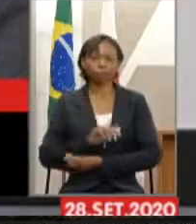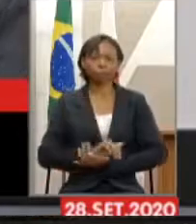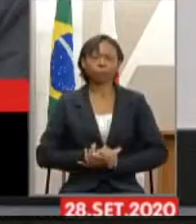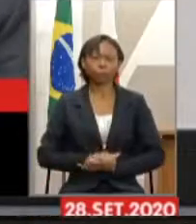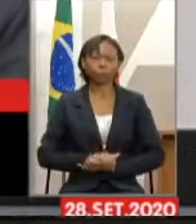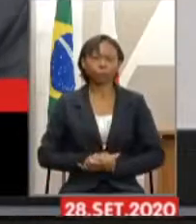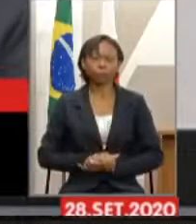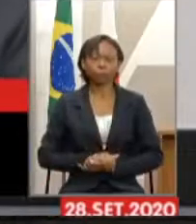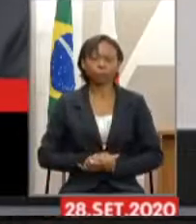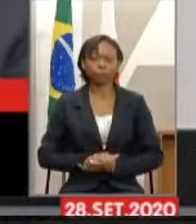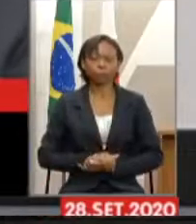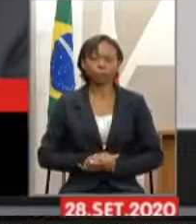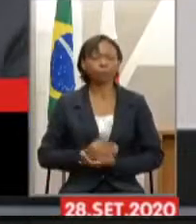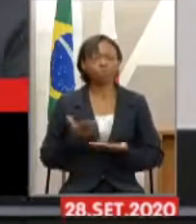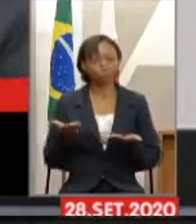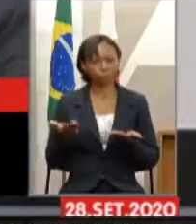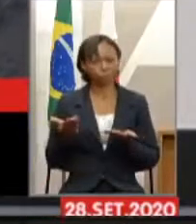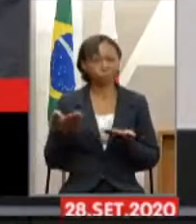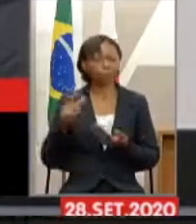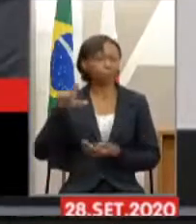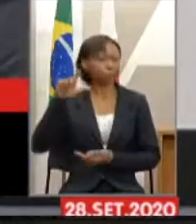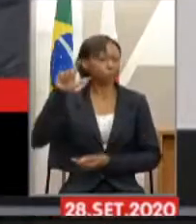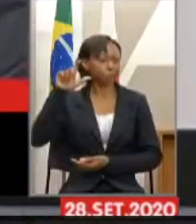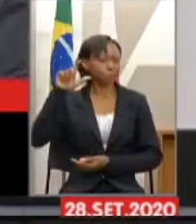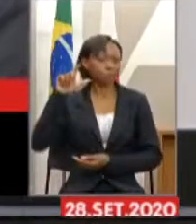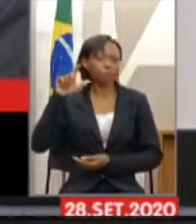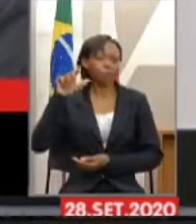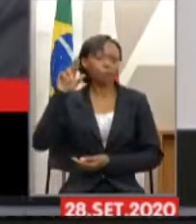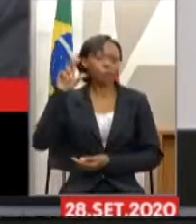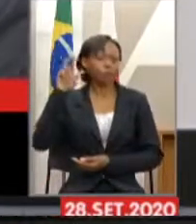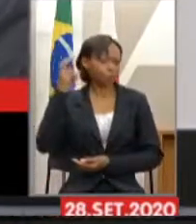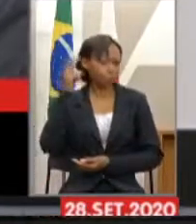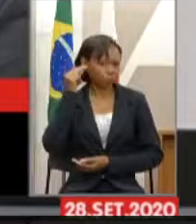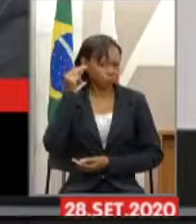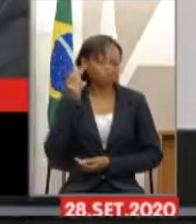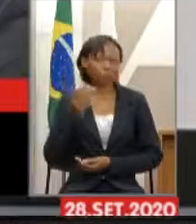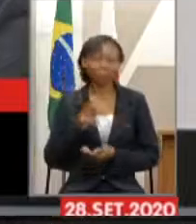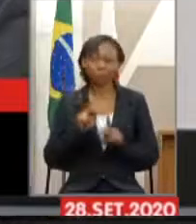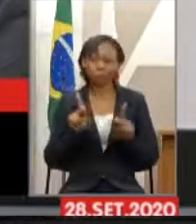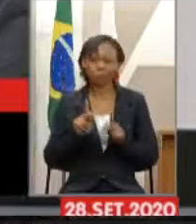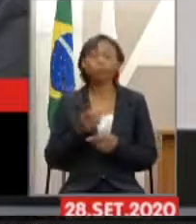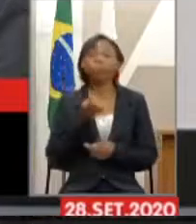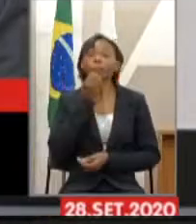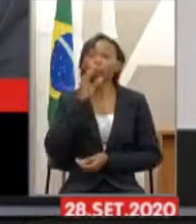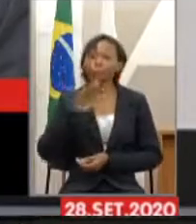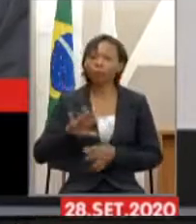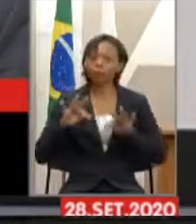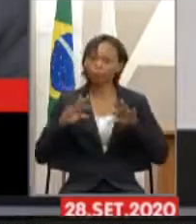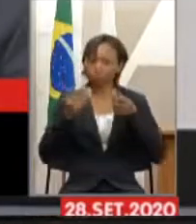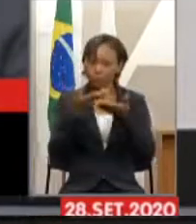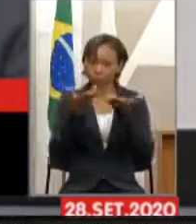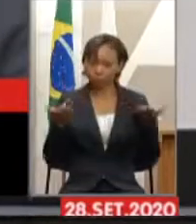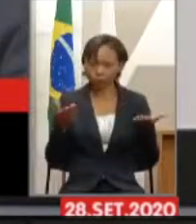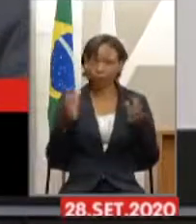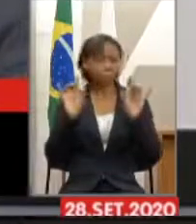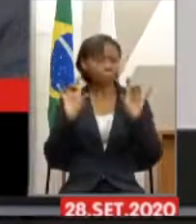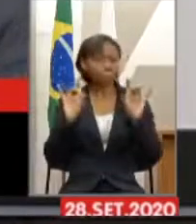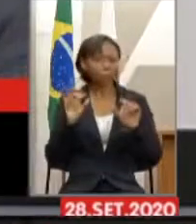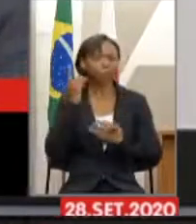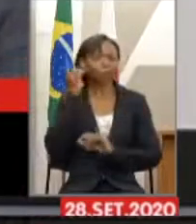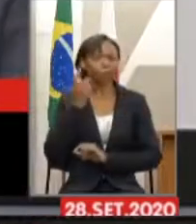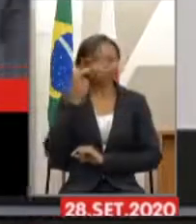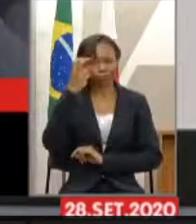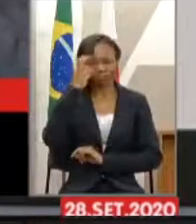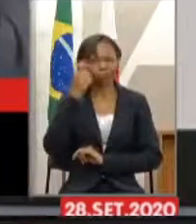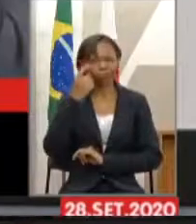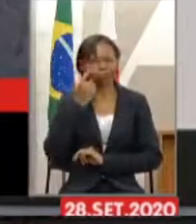Boa palavra, professor Marcelo. Boa tarde a todos, em especial ao deputado Zé Guilherme, aos amigos